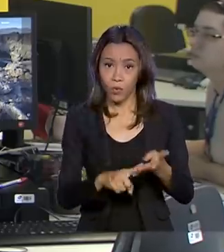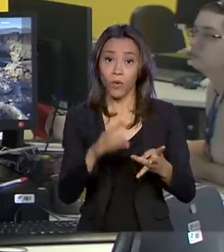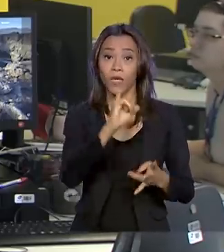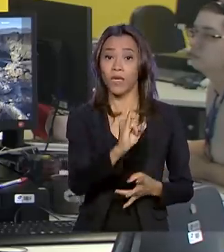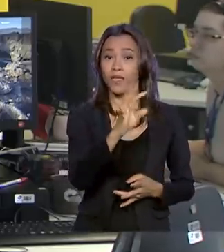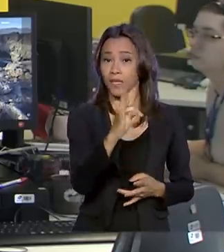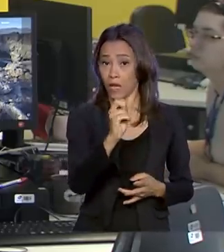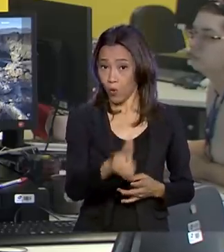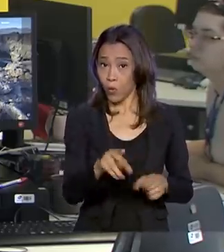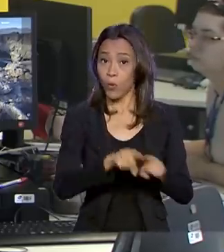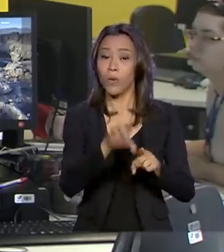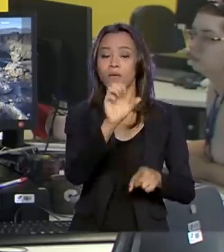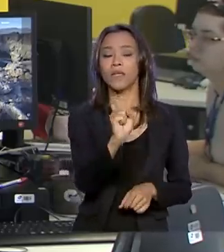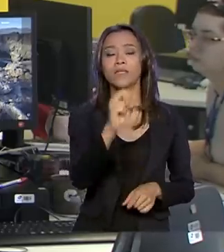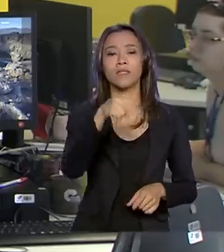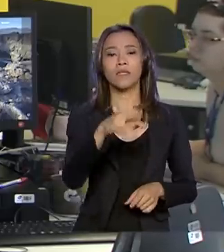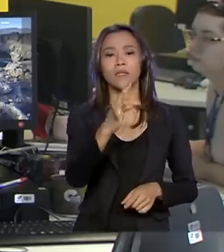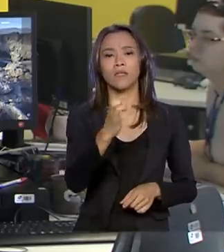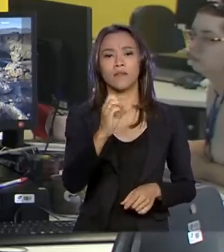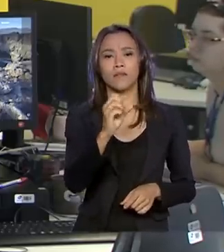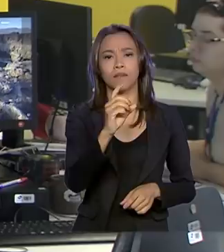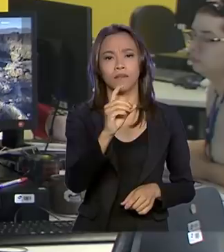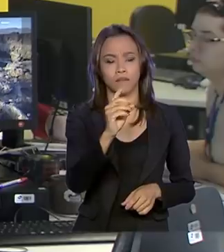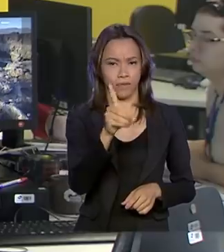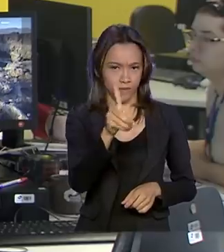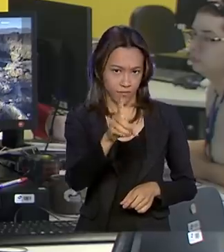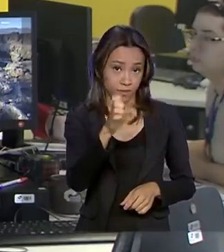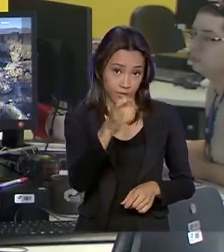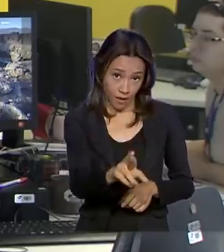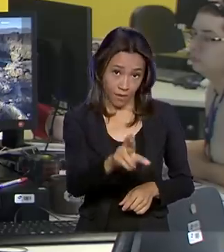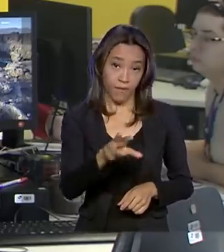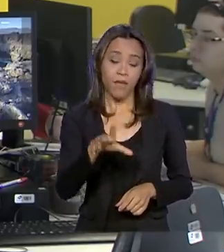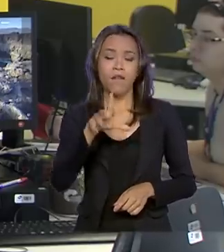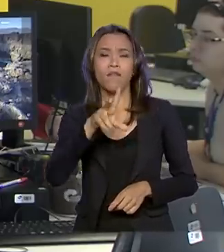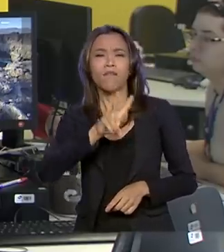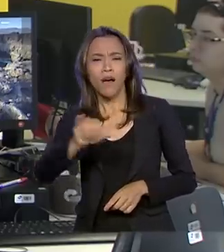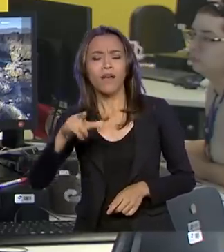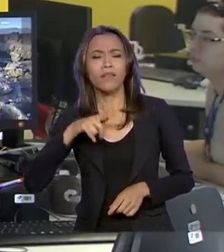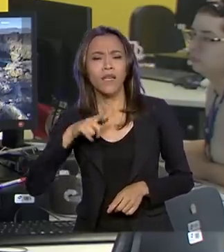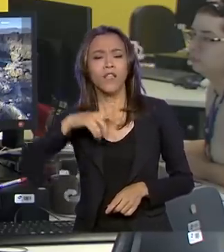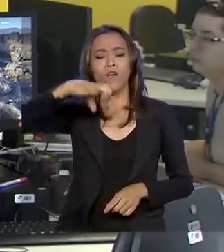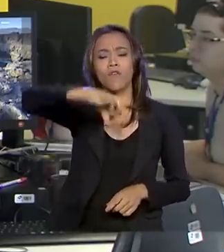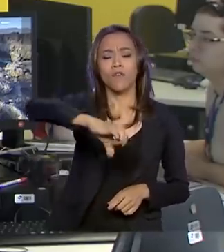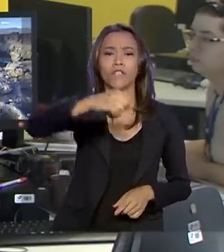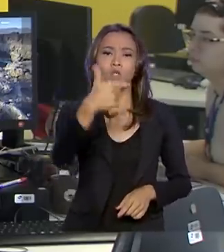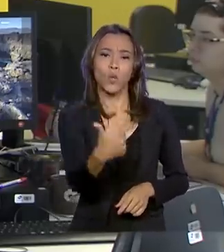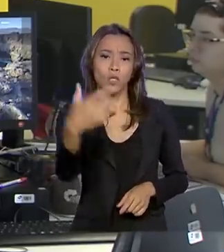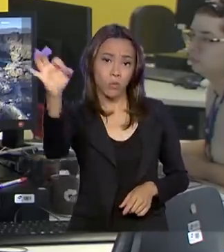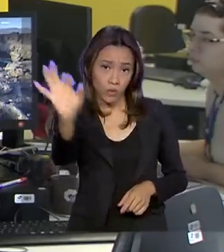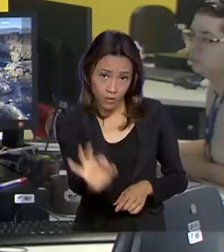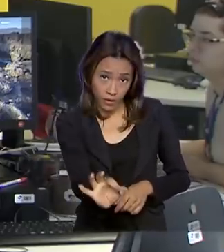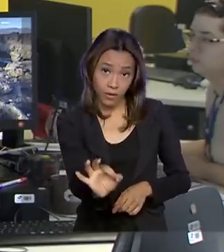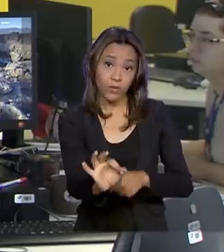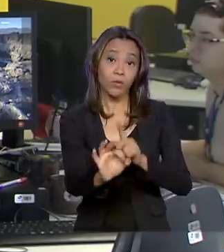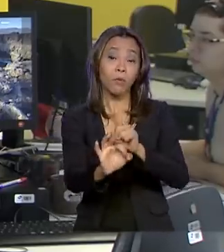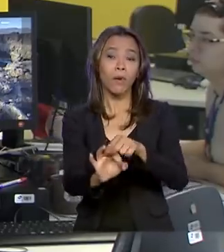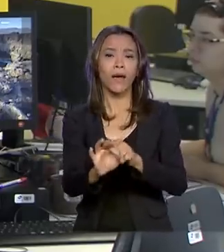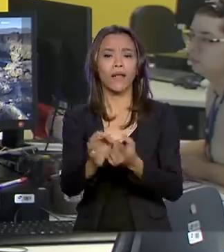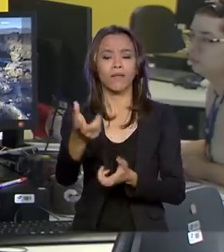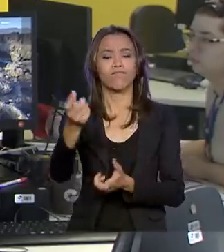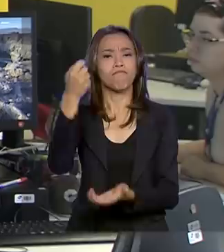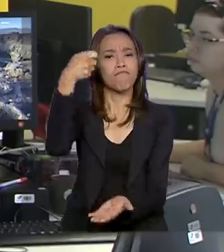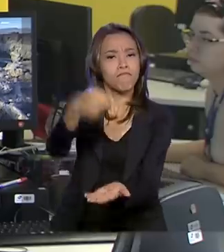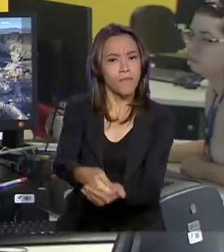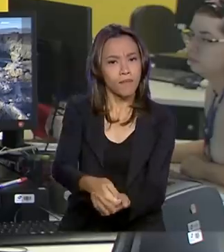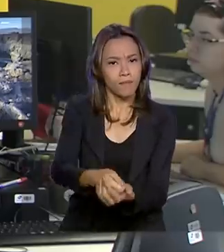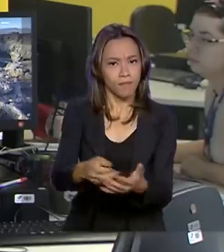Itaú e Santander. Algumas instituições vão dar descontos de até 92% em caso da quitação da dívida e